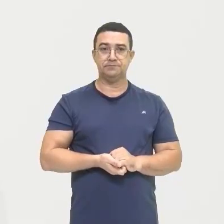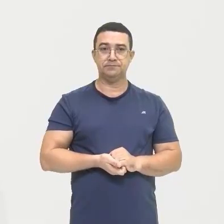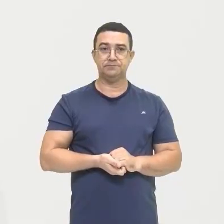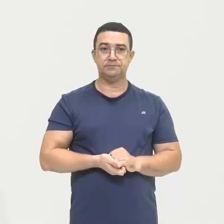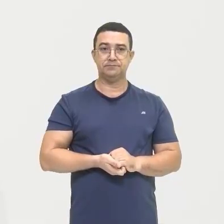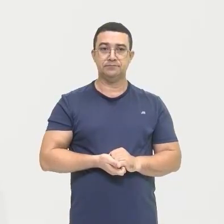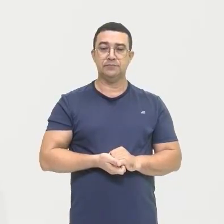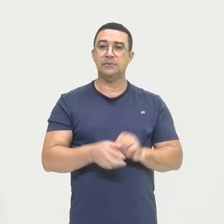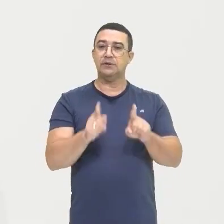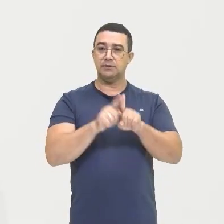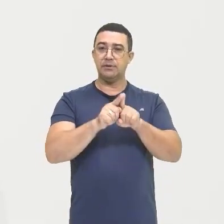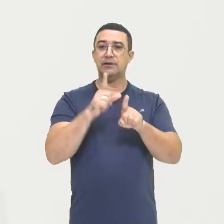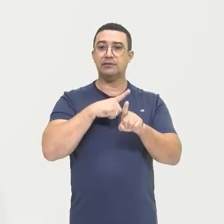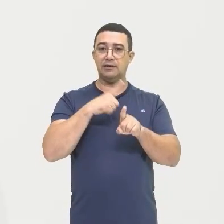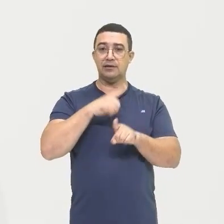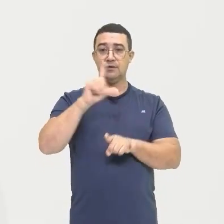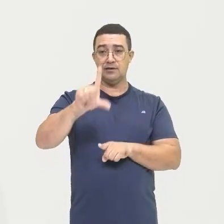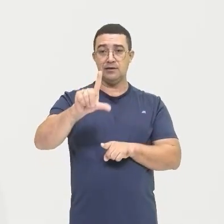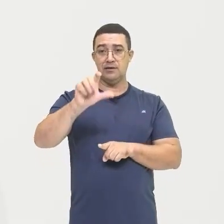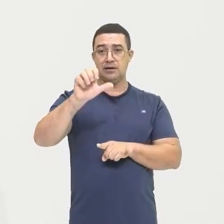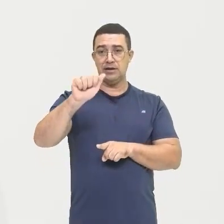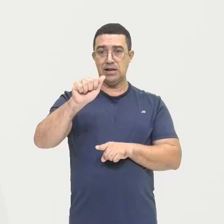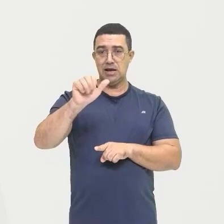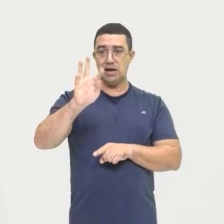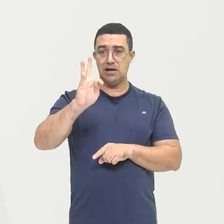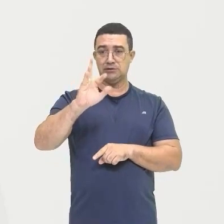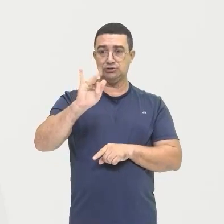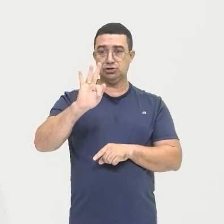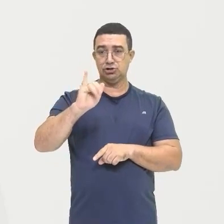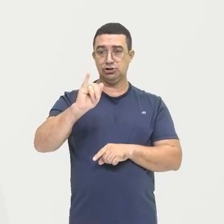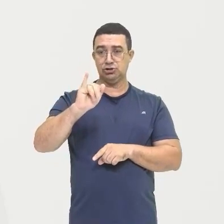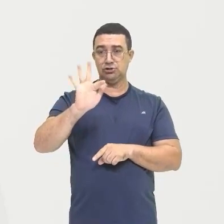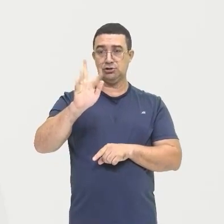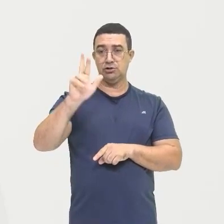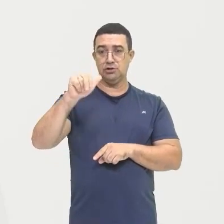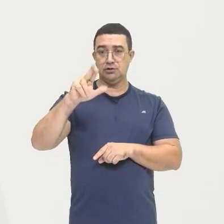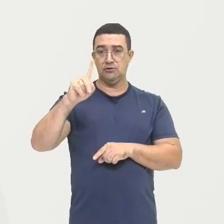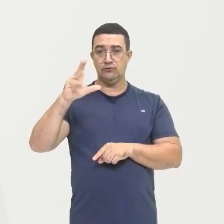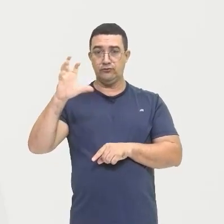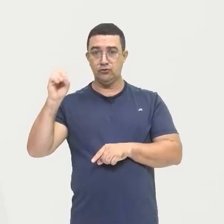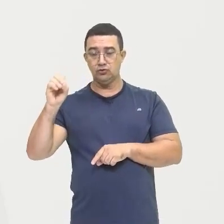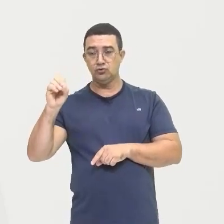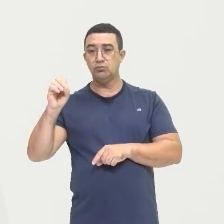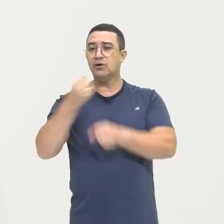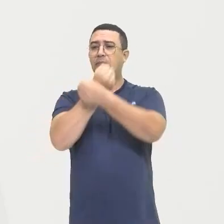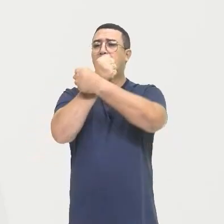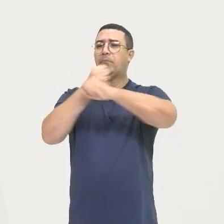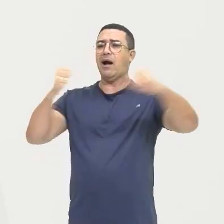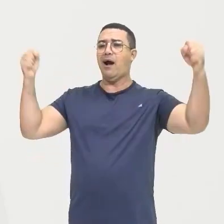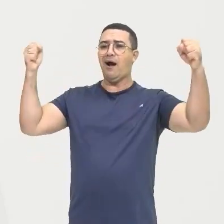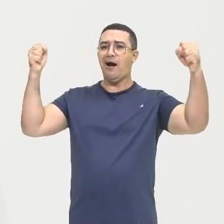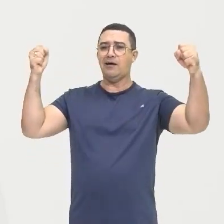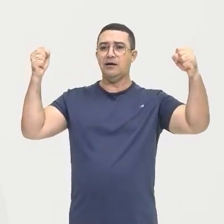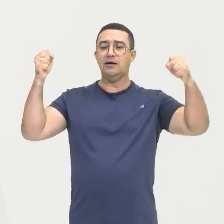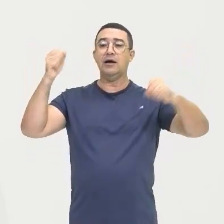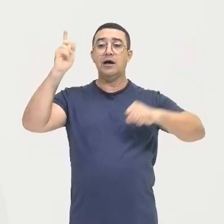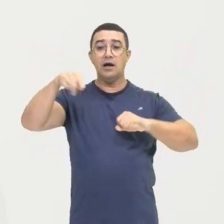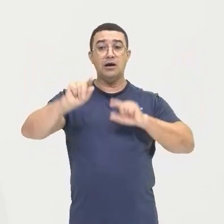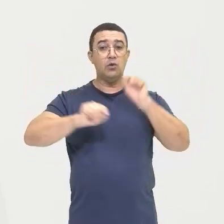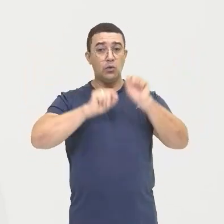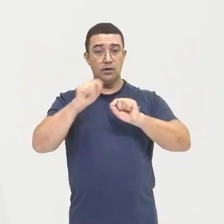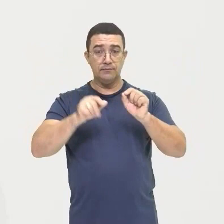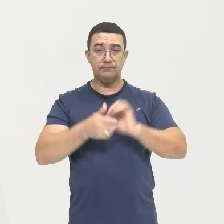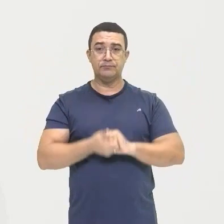Nós temos O latifúndio Por dimensão Que a gente viu Ali anteriormente Ele já vai Corresponder A